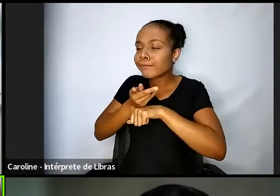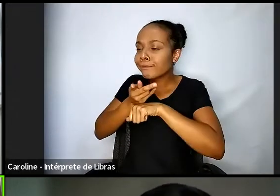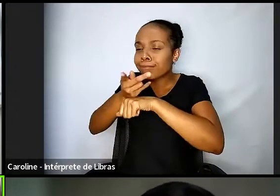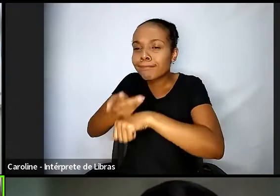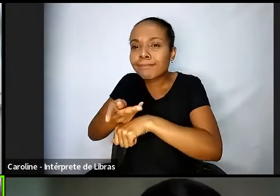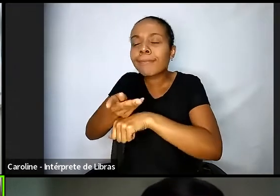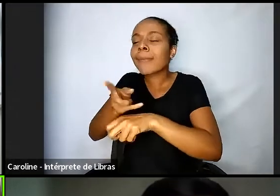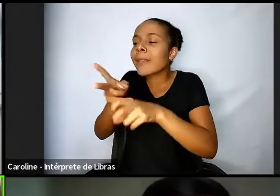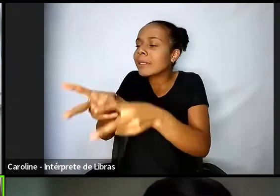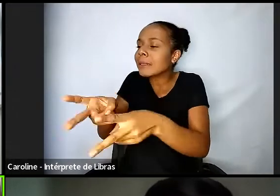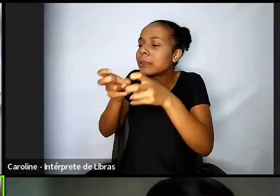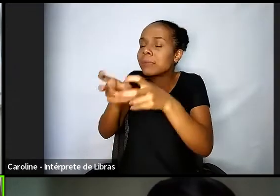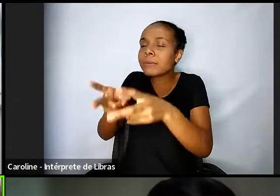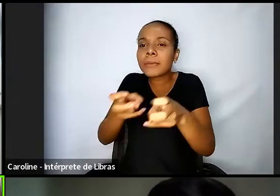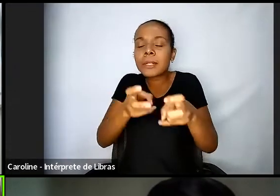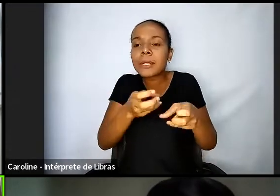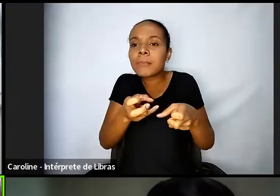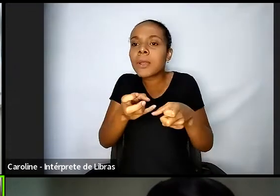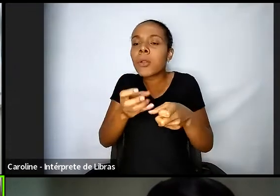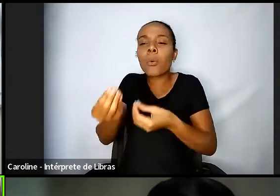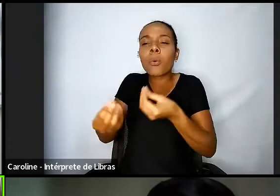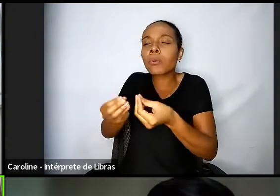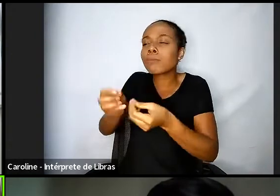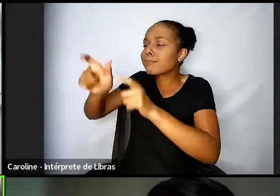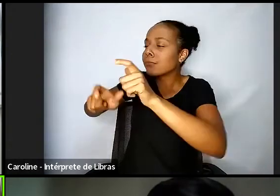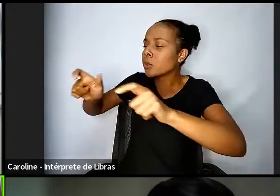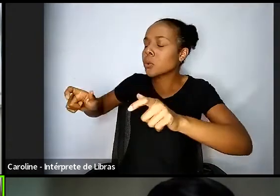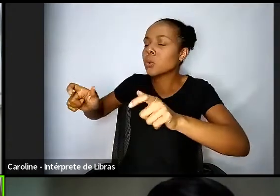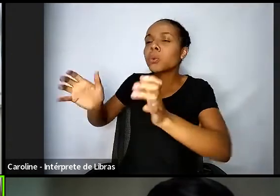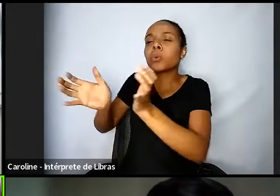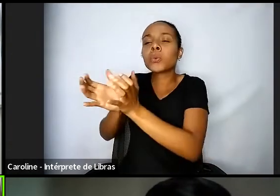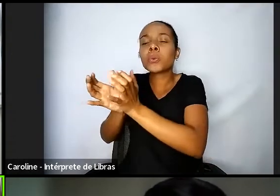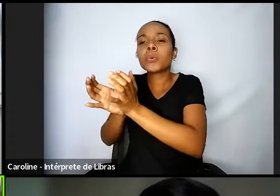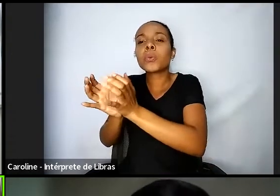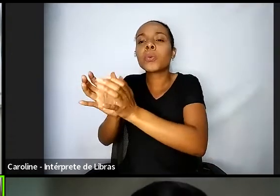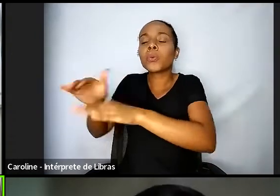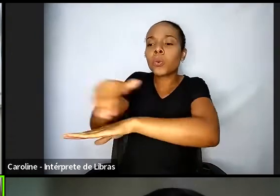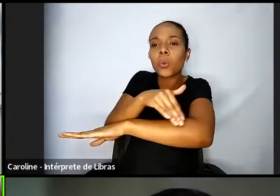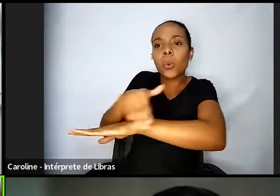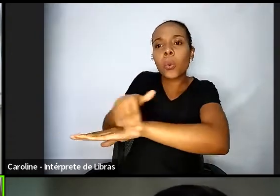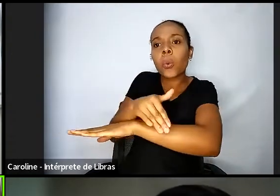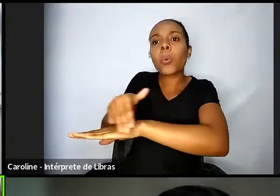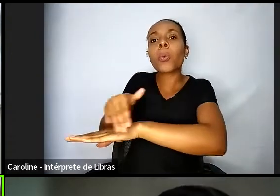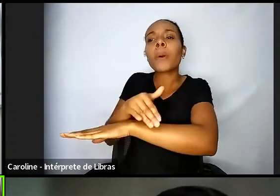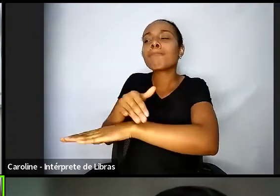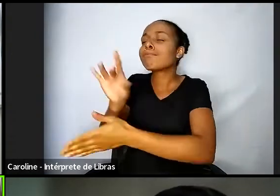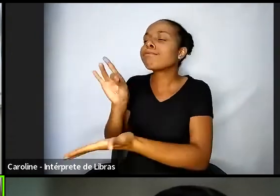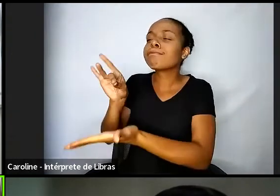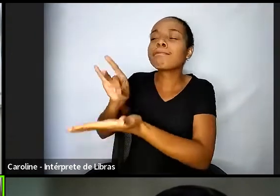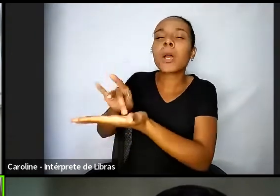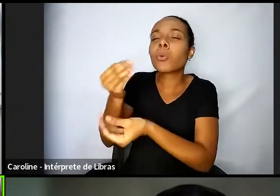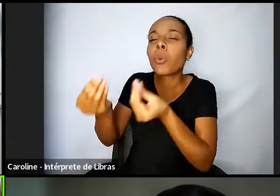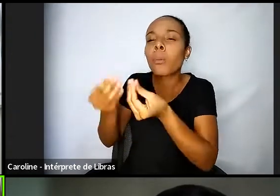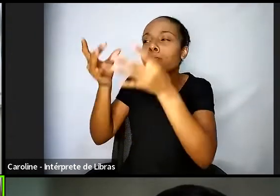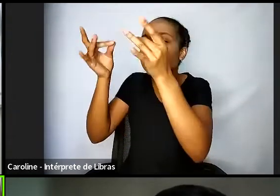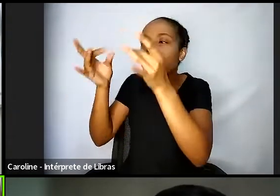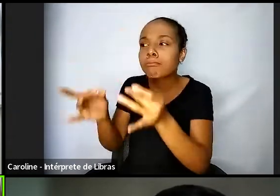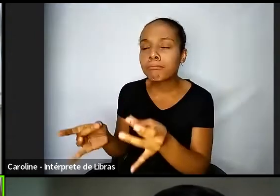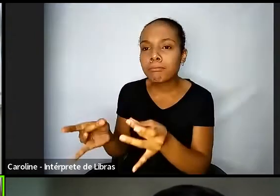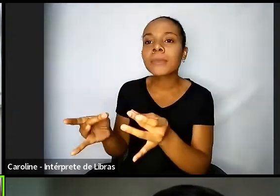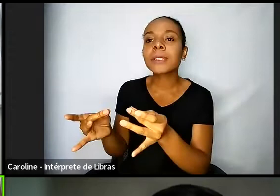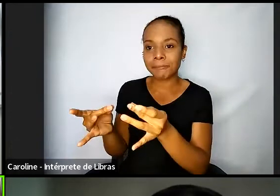das pessoas em situação de rua a fim de conterir essa cidadania, então,